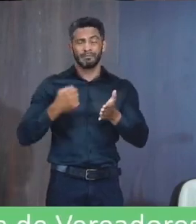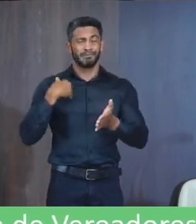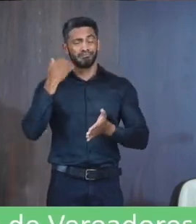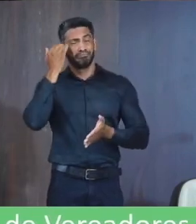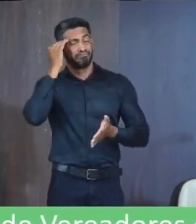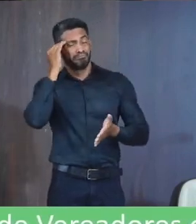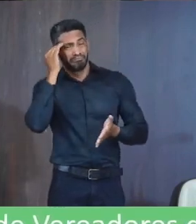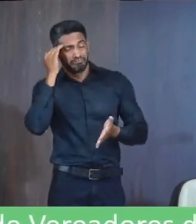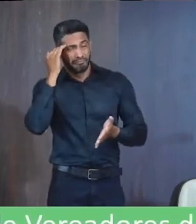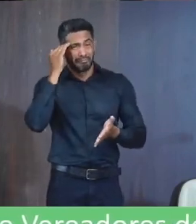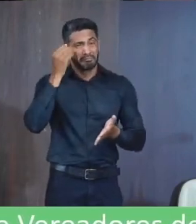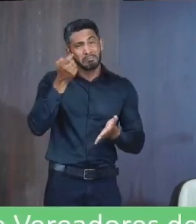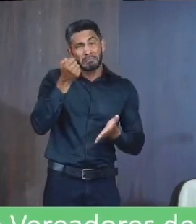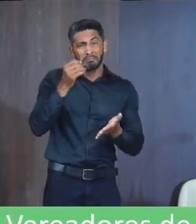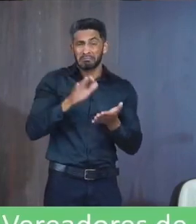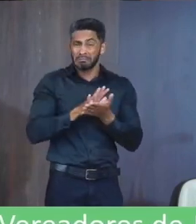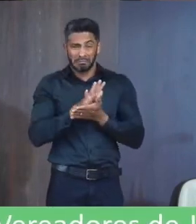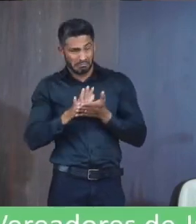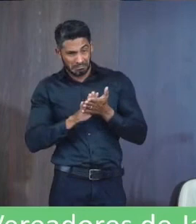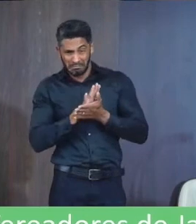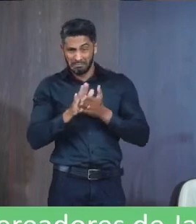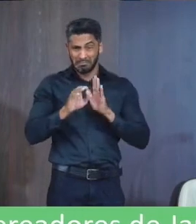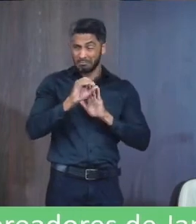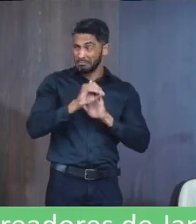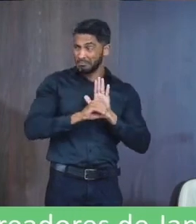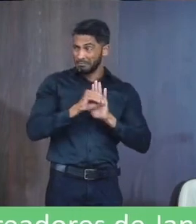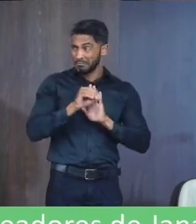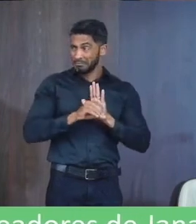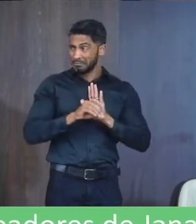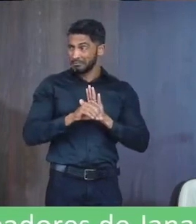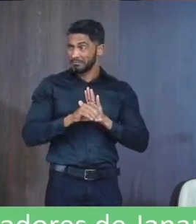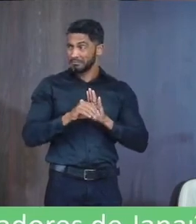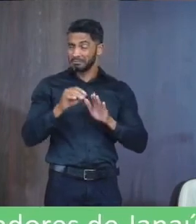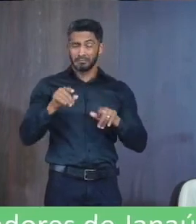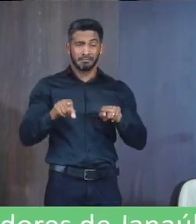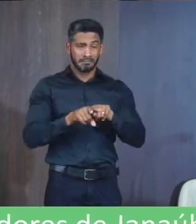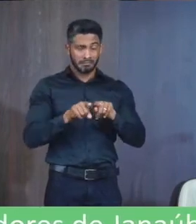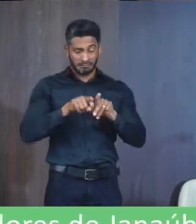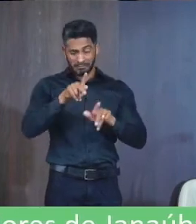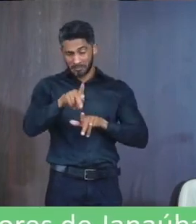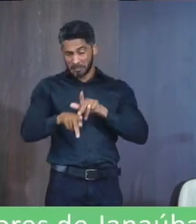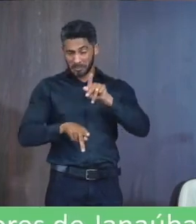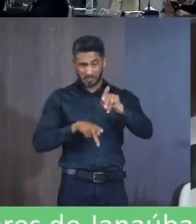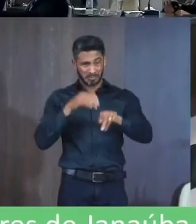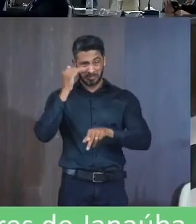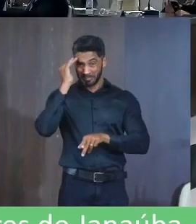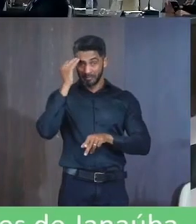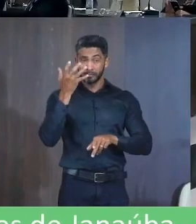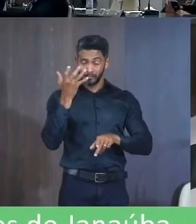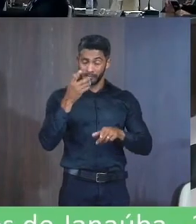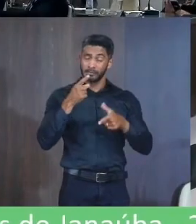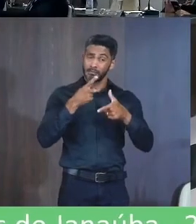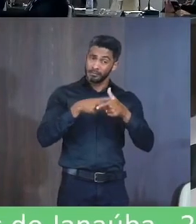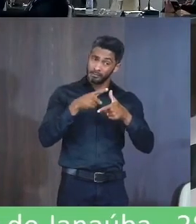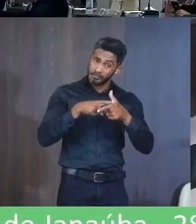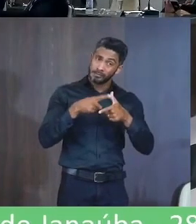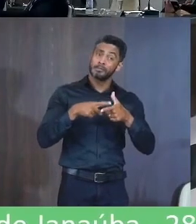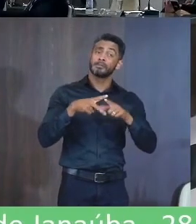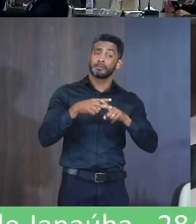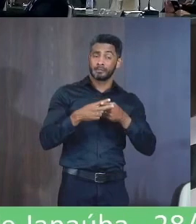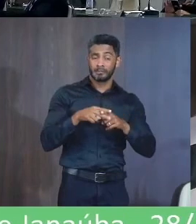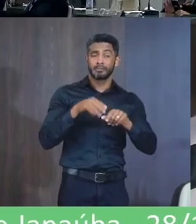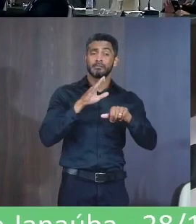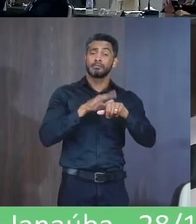ofício Entendi quase nada A verdade é essa E também Nem a população Também Que a população Quer que resolve Então vou